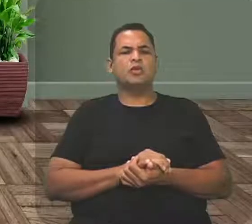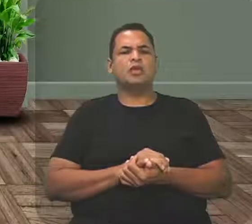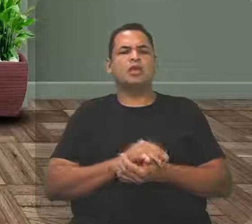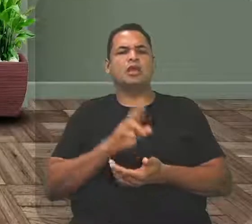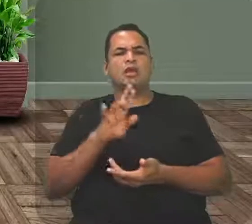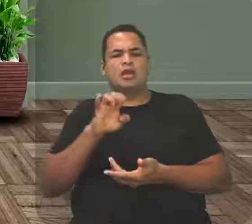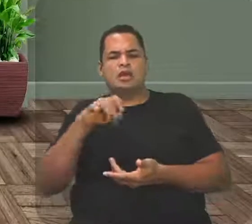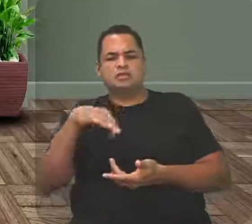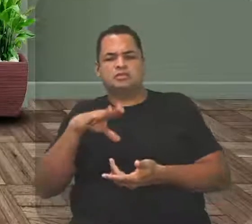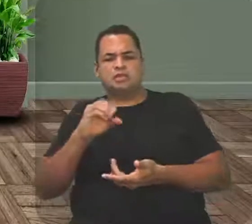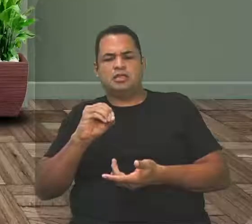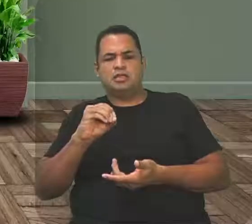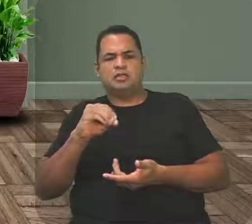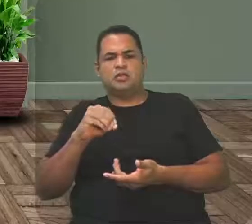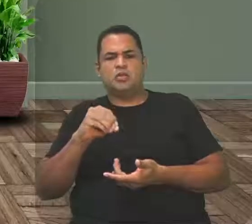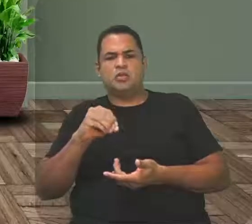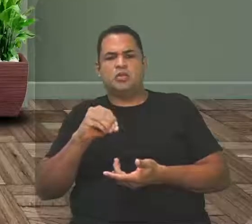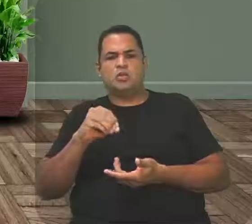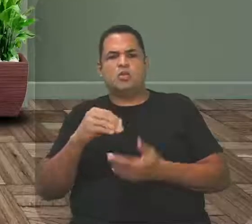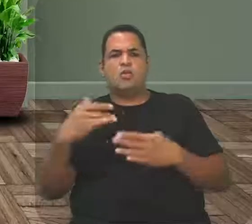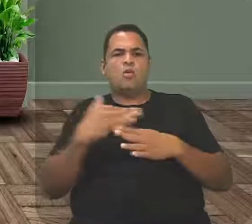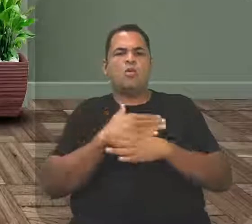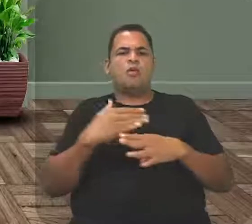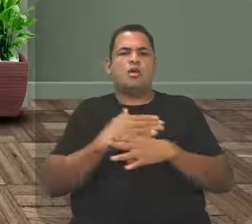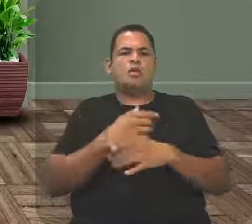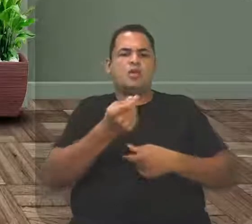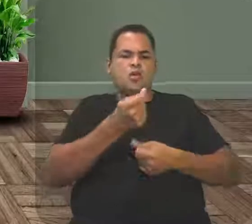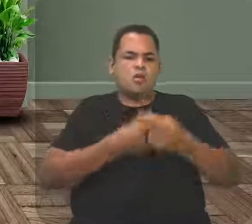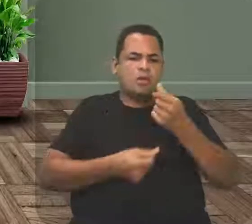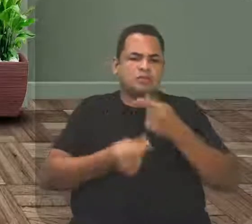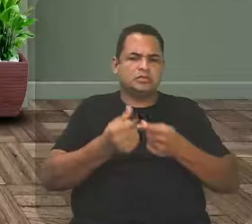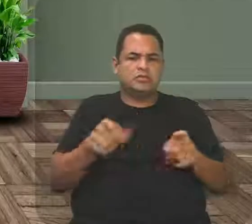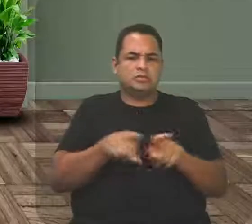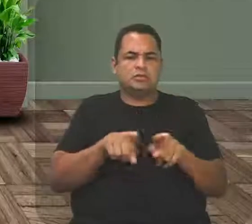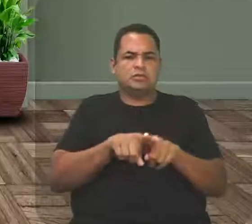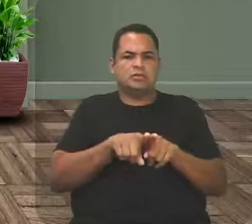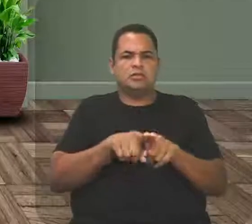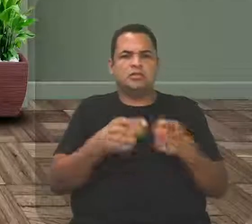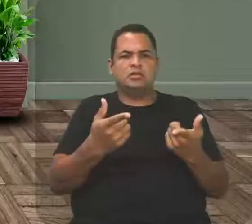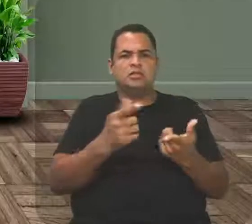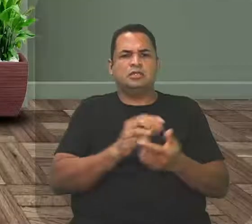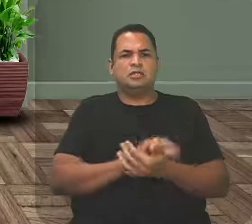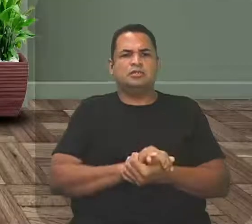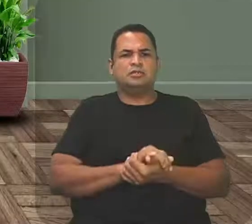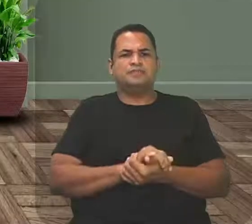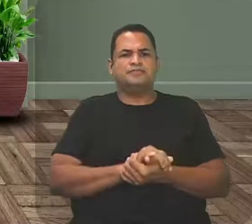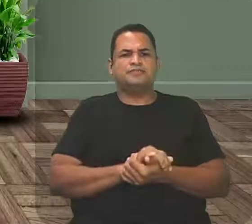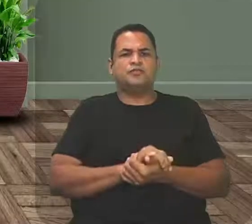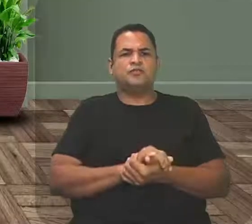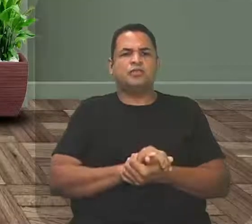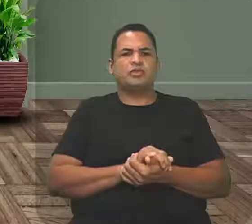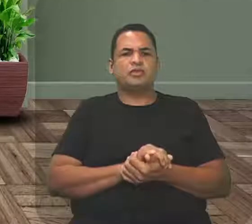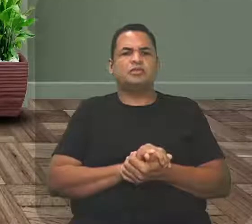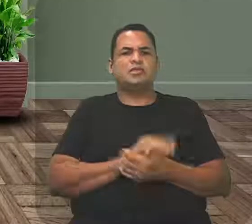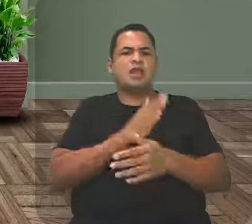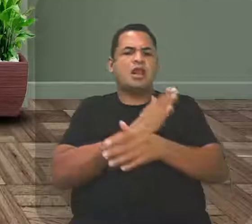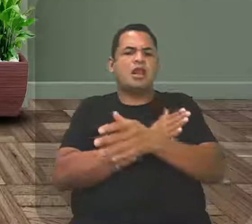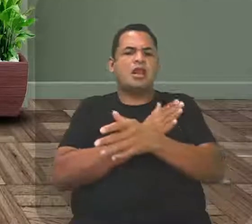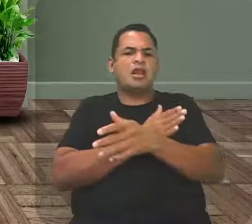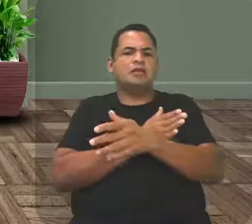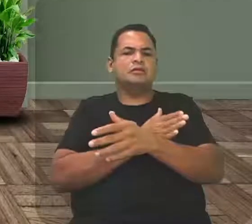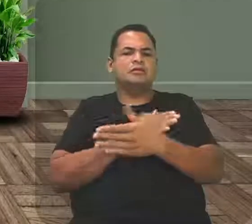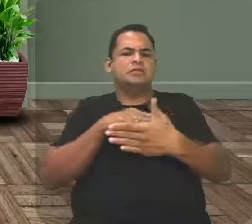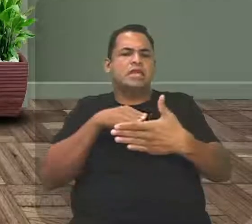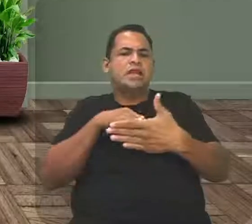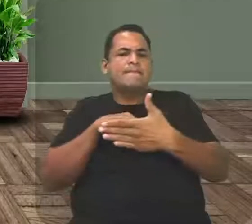urbano e comercial, né? Que fluía naquele momento. Durante a Idade Média, as pessoas viviam presas dentro dos